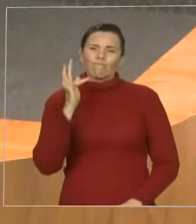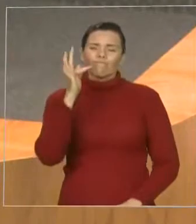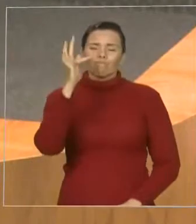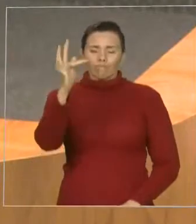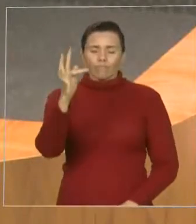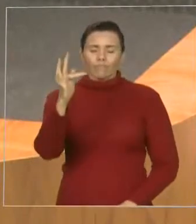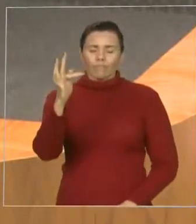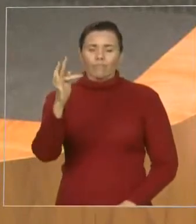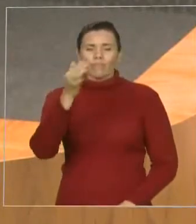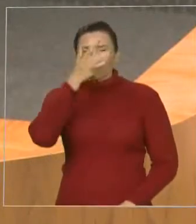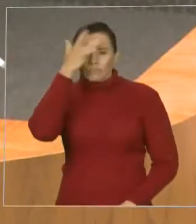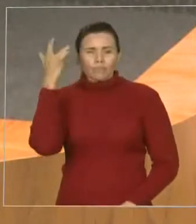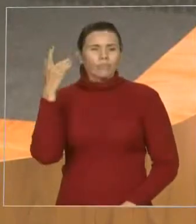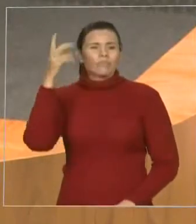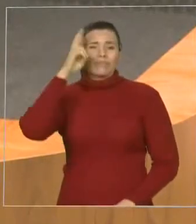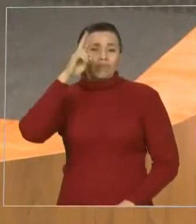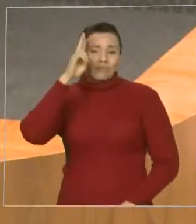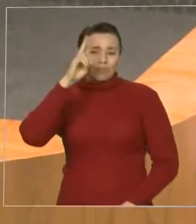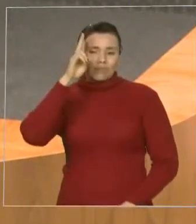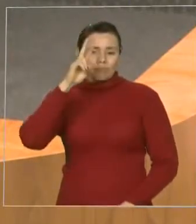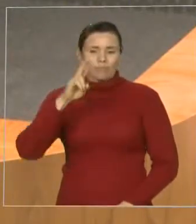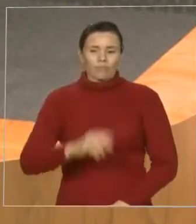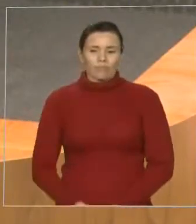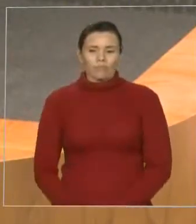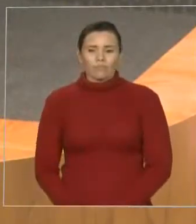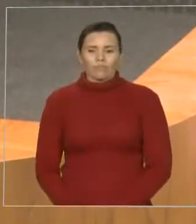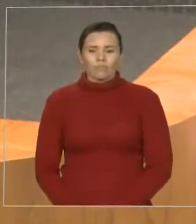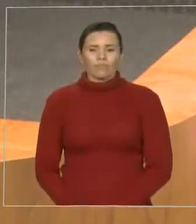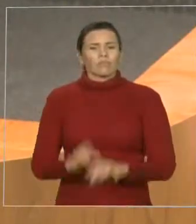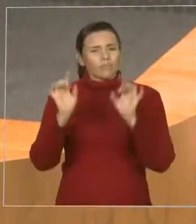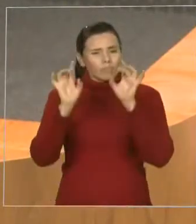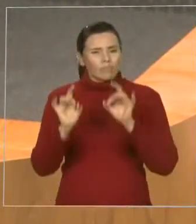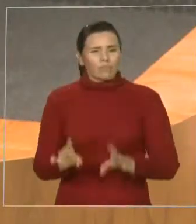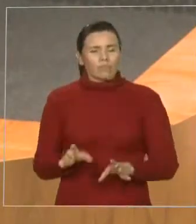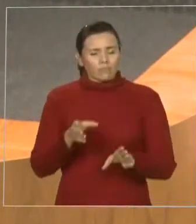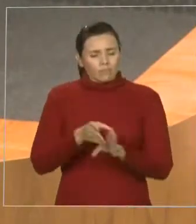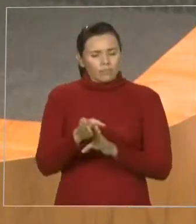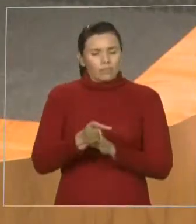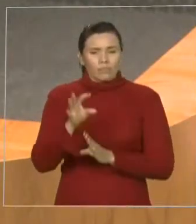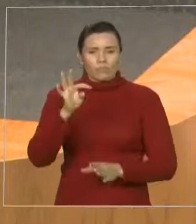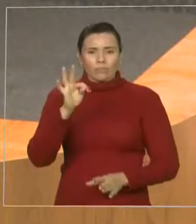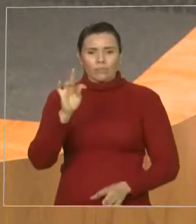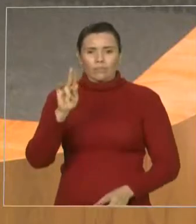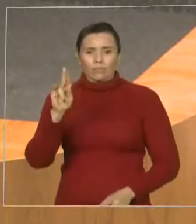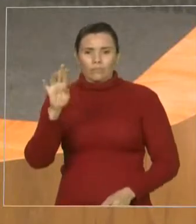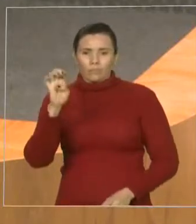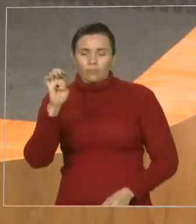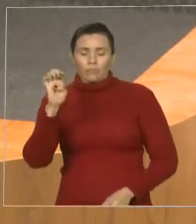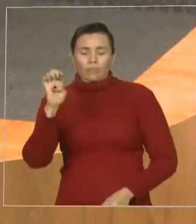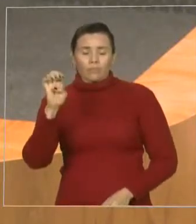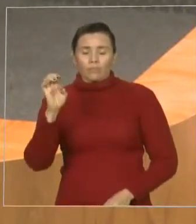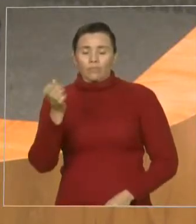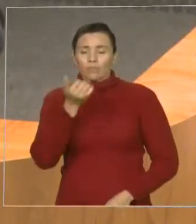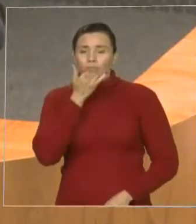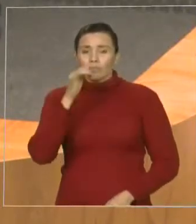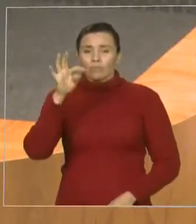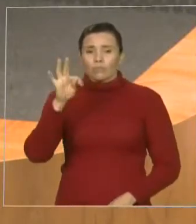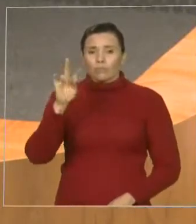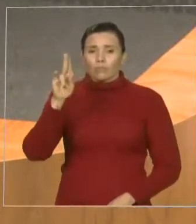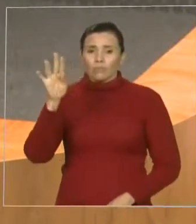direito de forma especial, os conselheiros tutelares, esses conselheiros tutelares vão ter a oportunidade de se capacitarem.